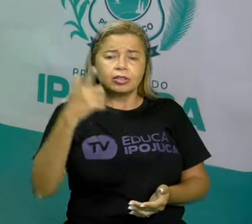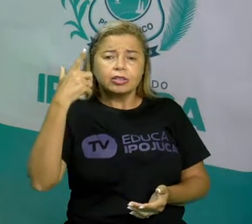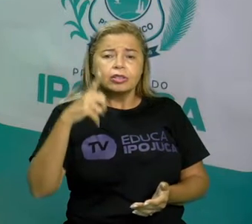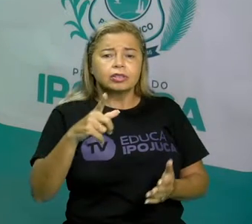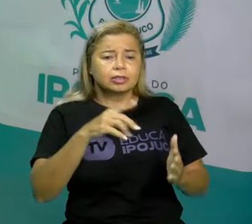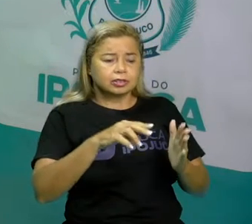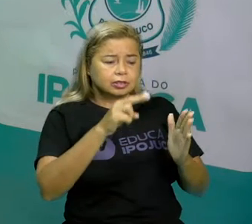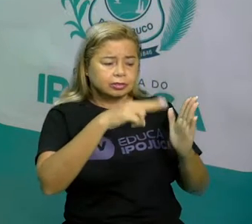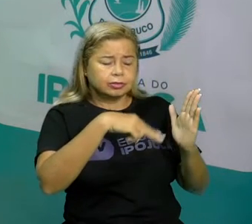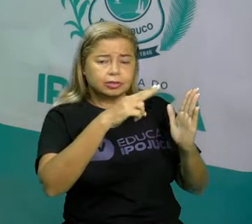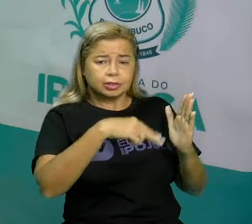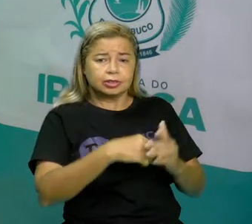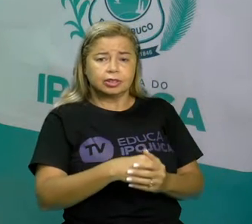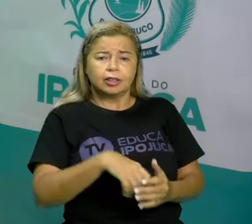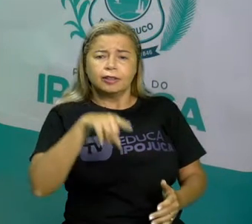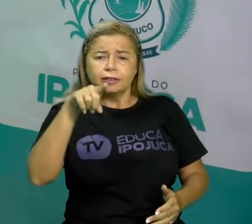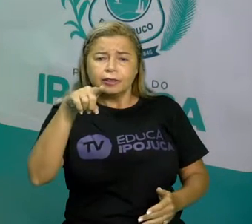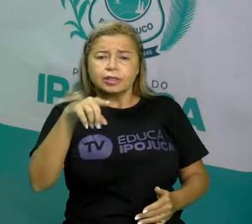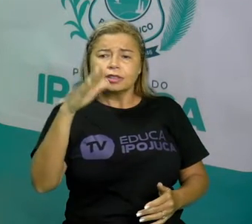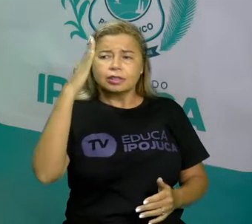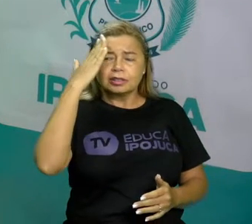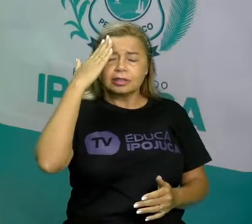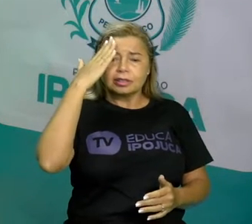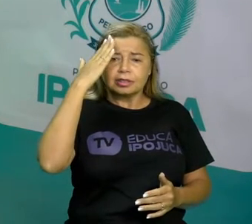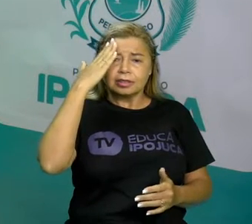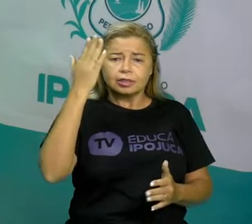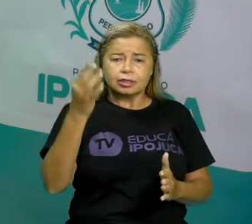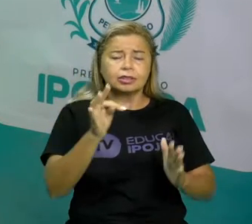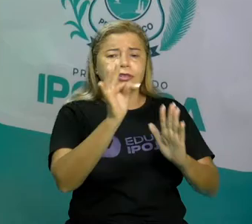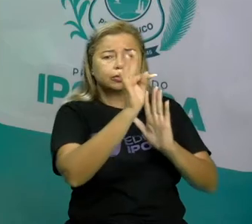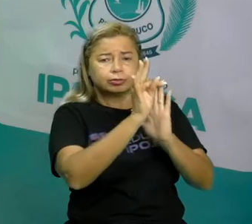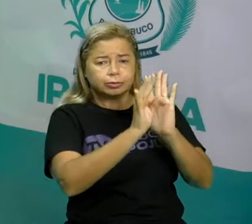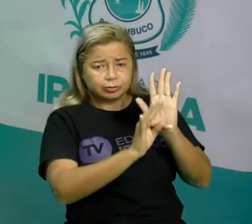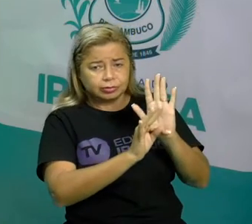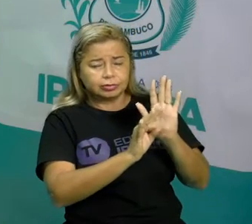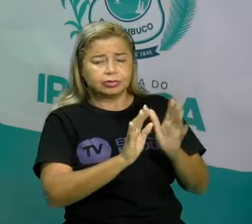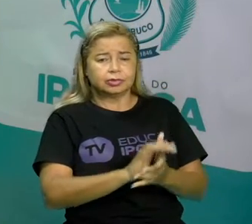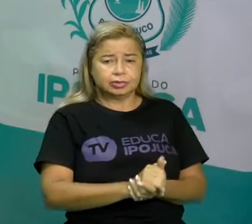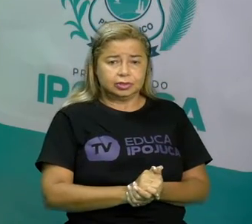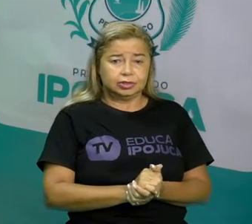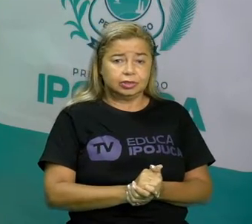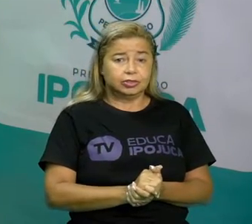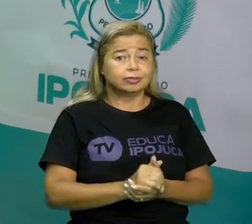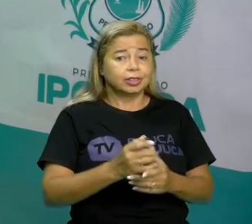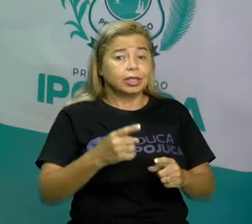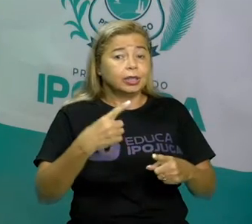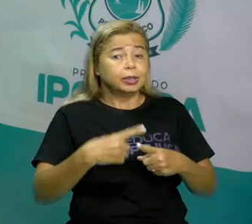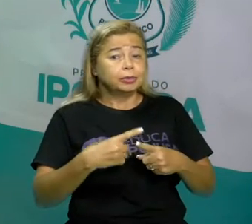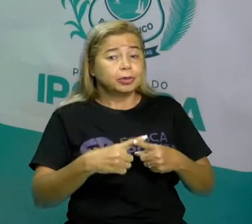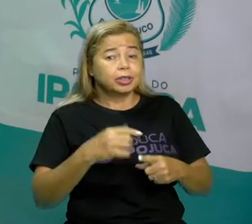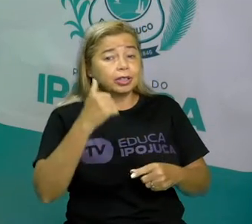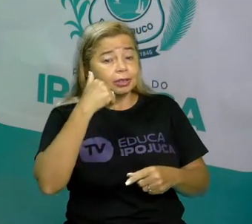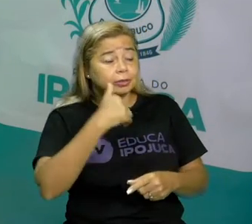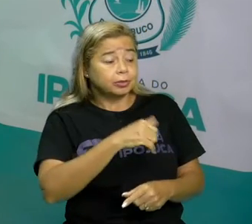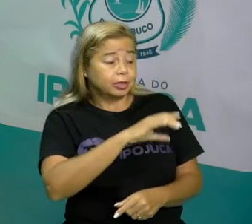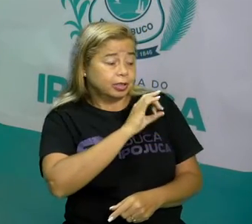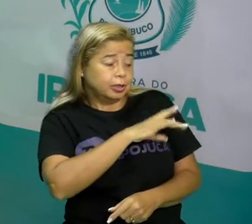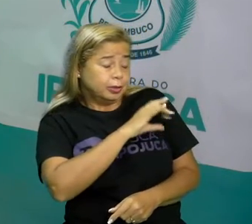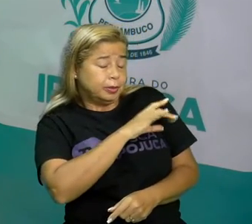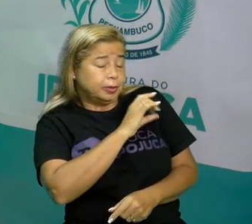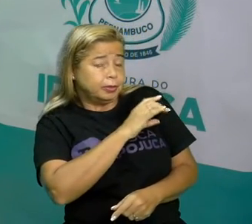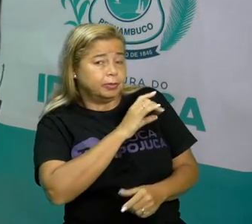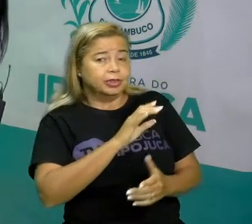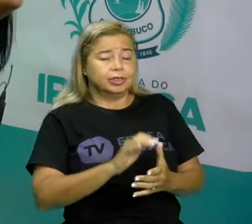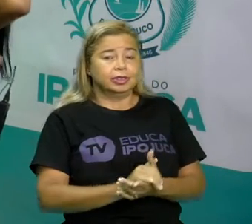querendo dizer o texto? O medo não era do fantasma, o medo estava dentro de Liloca. Para entender melhor,